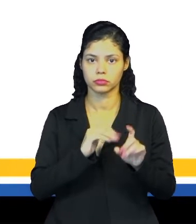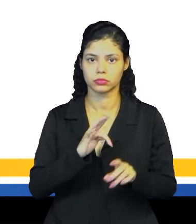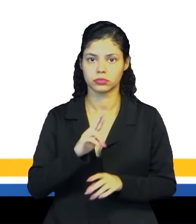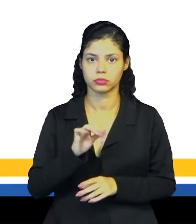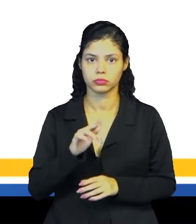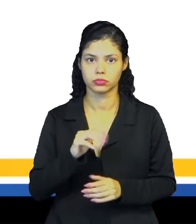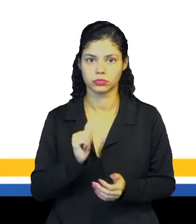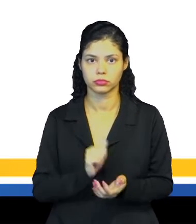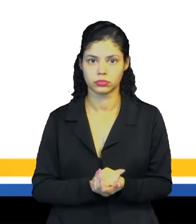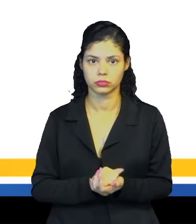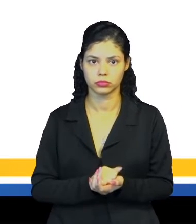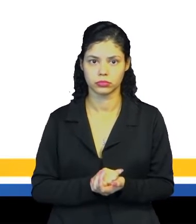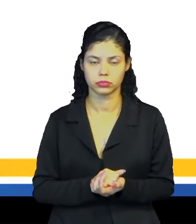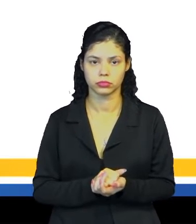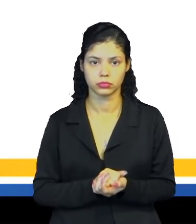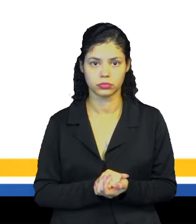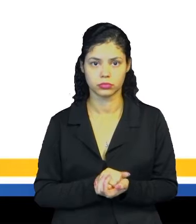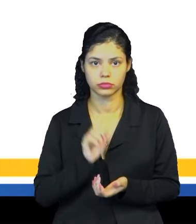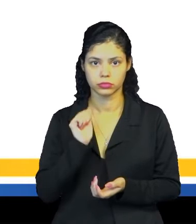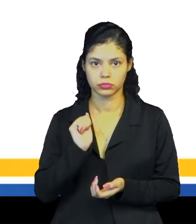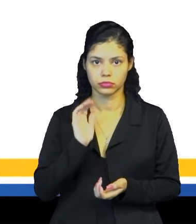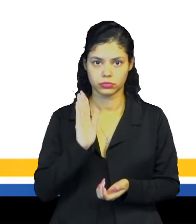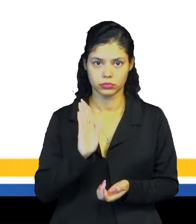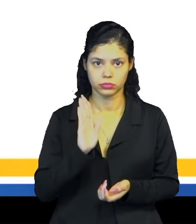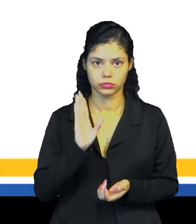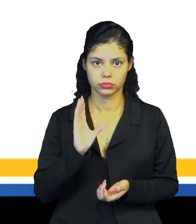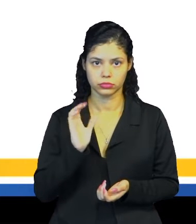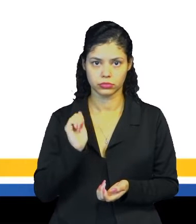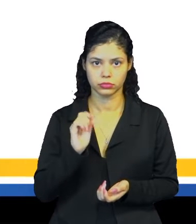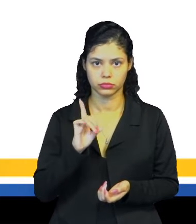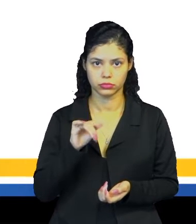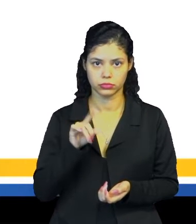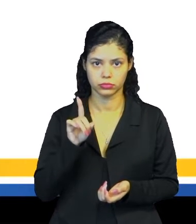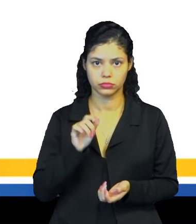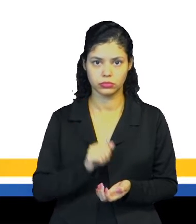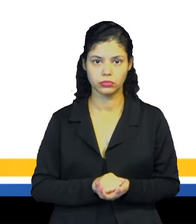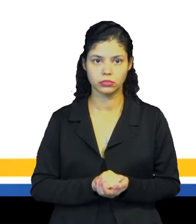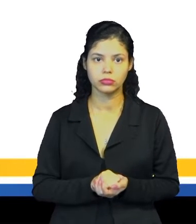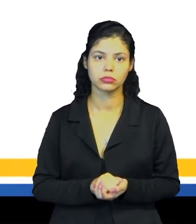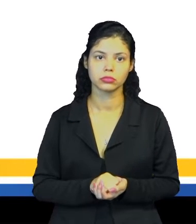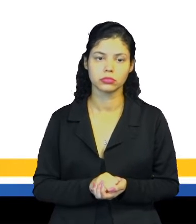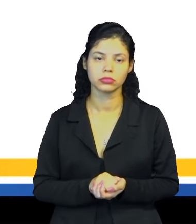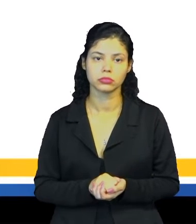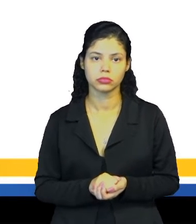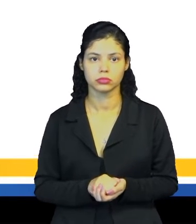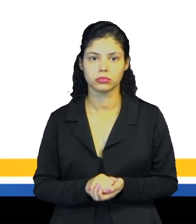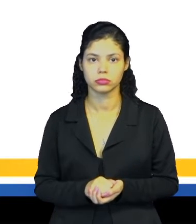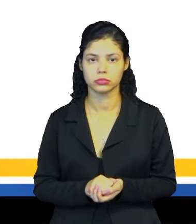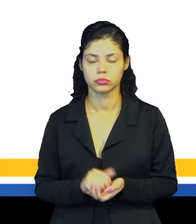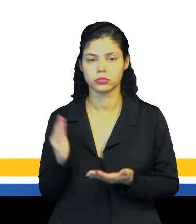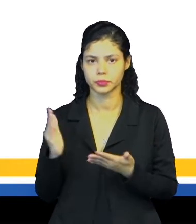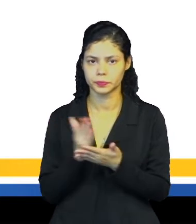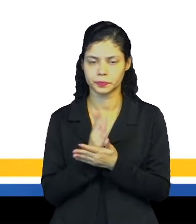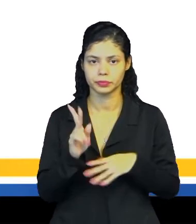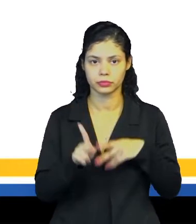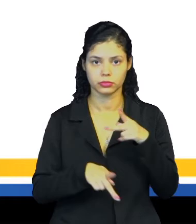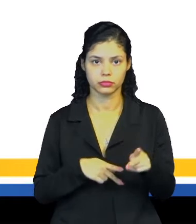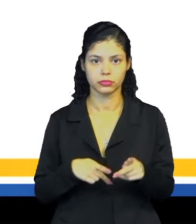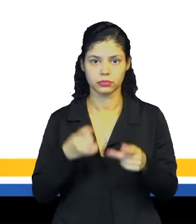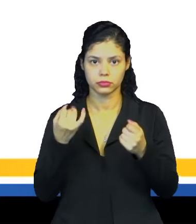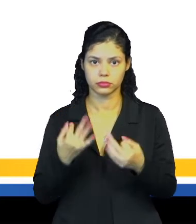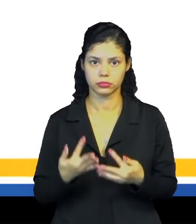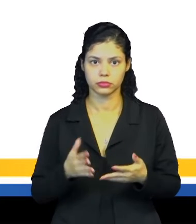Abaçaí. Olha só que bacana, o final é exatamente a bebida, né? O açaí, que para alguns povos